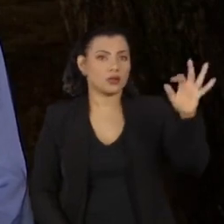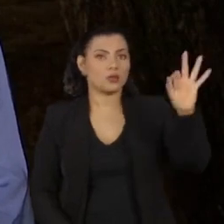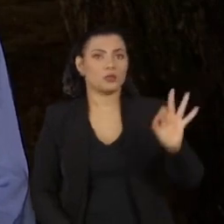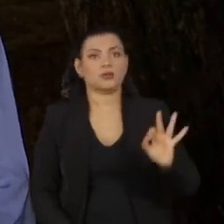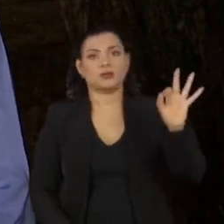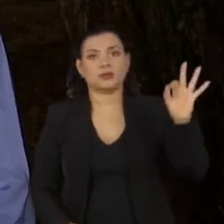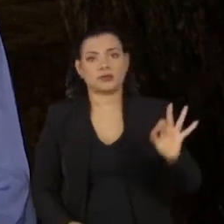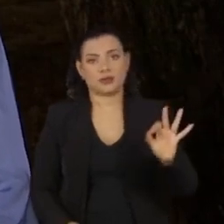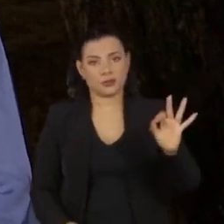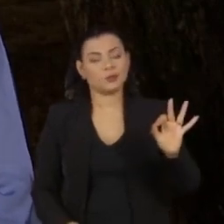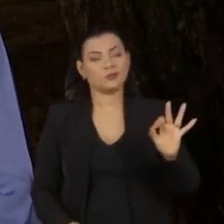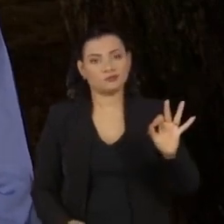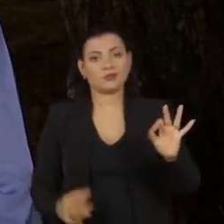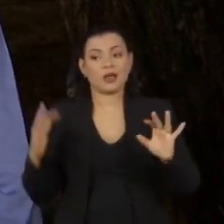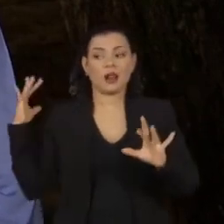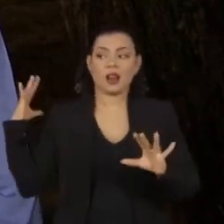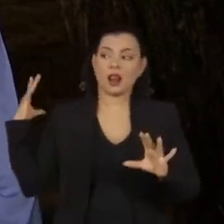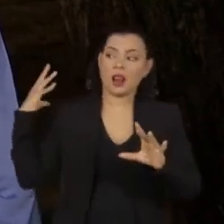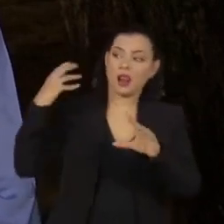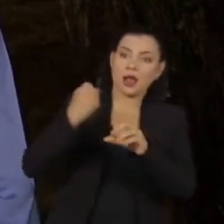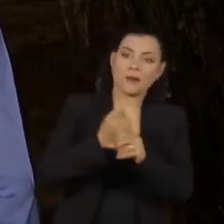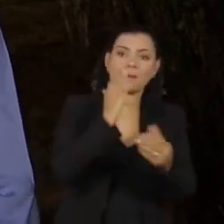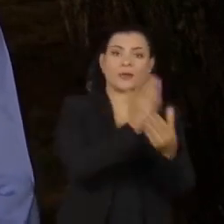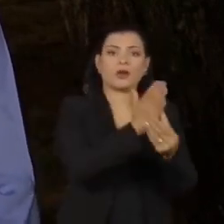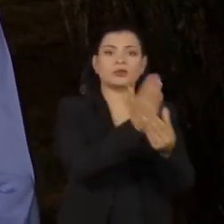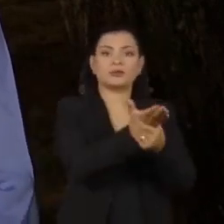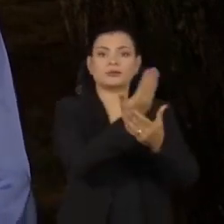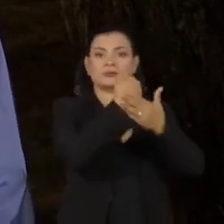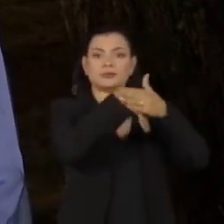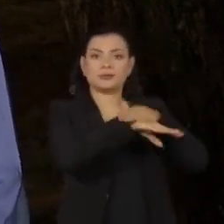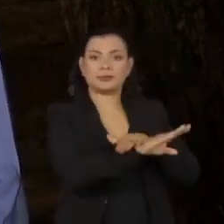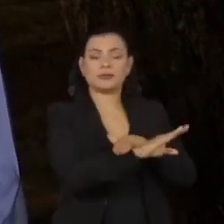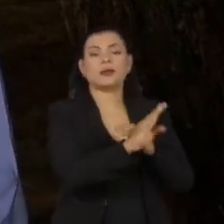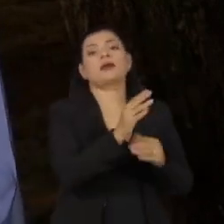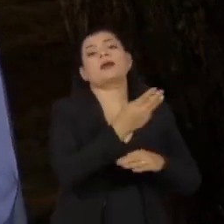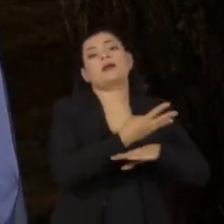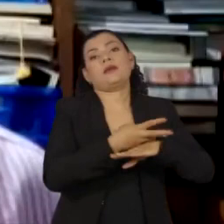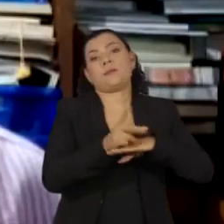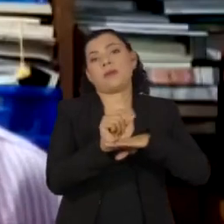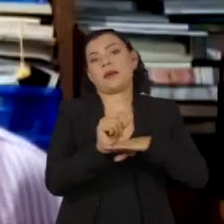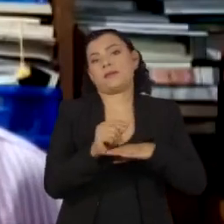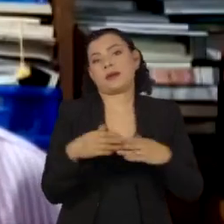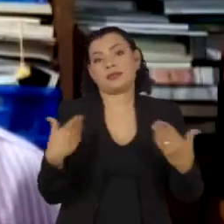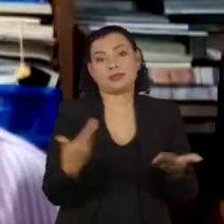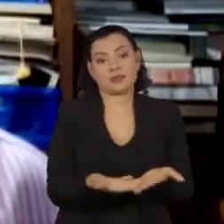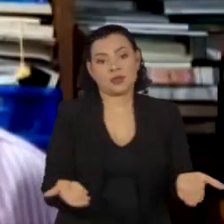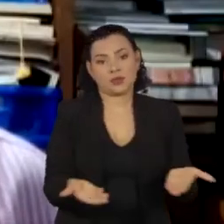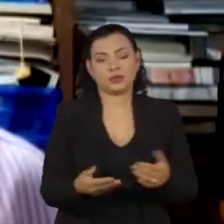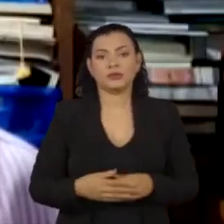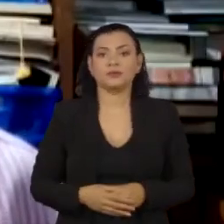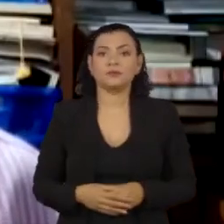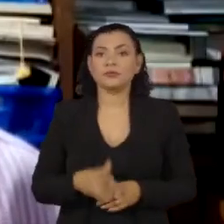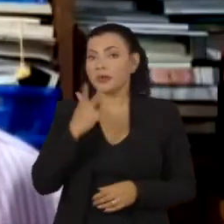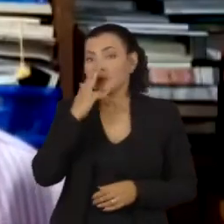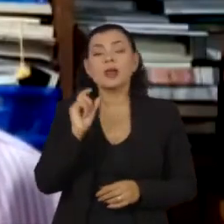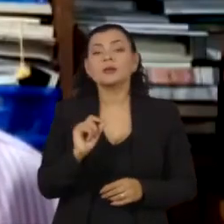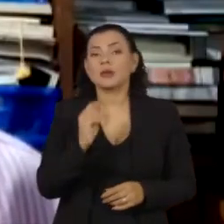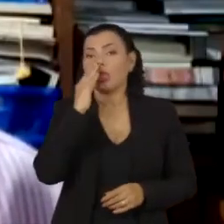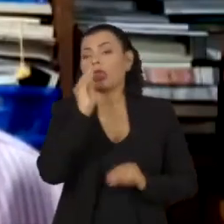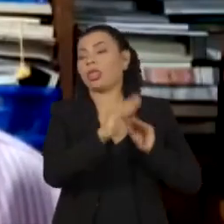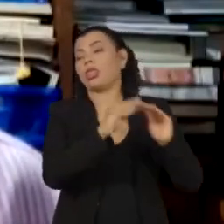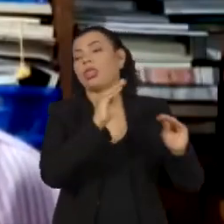% do estoque dos processos abertos no Ibama hoje. A impunidade foi a marca